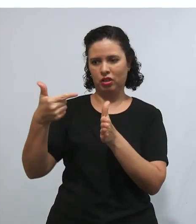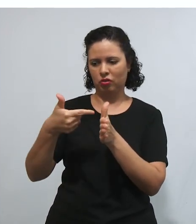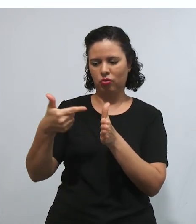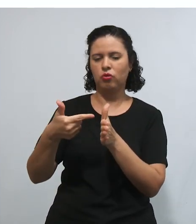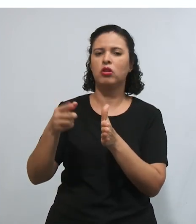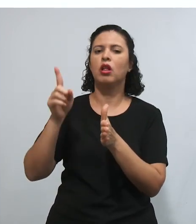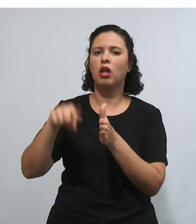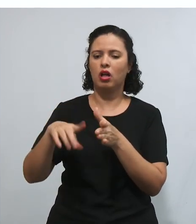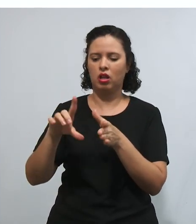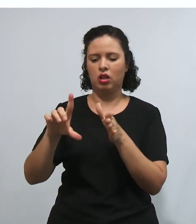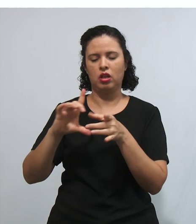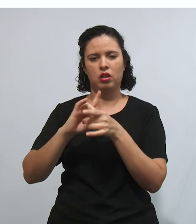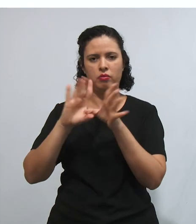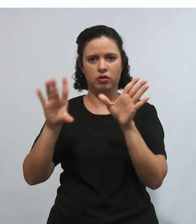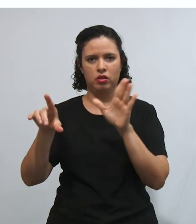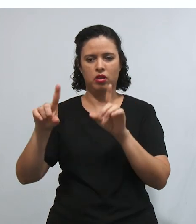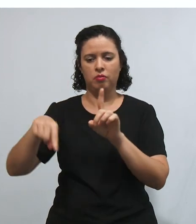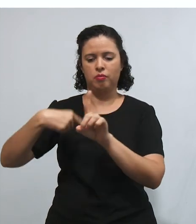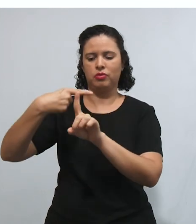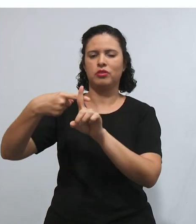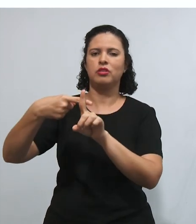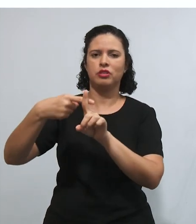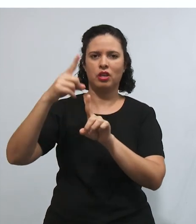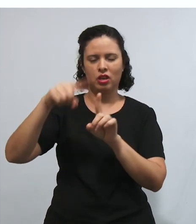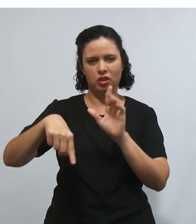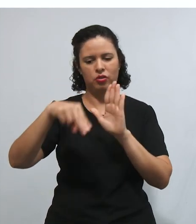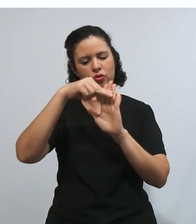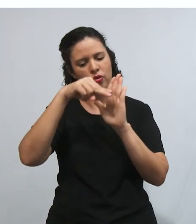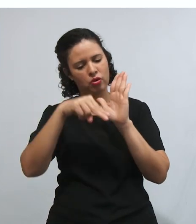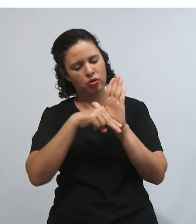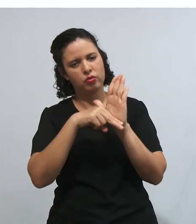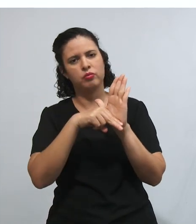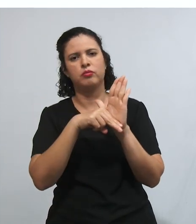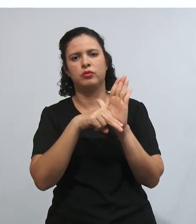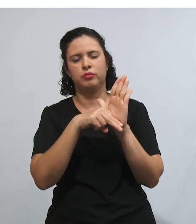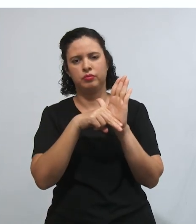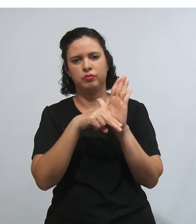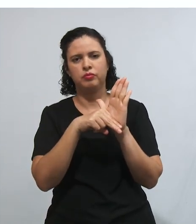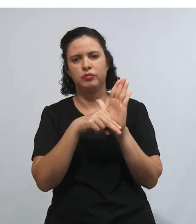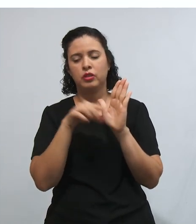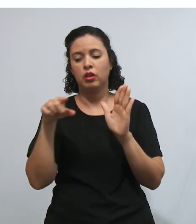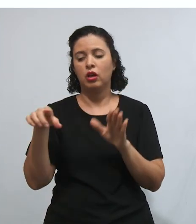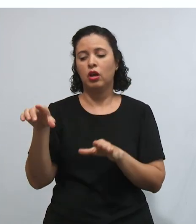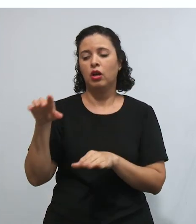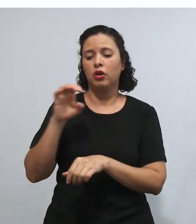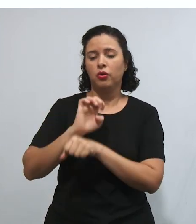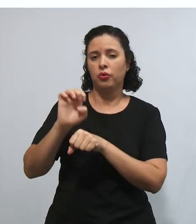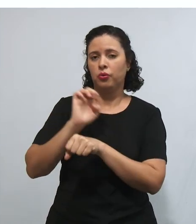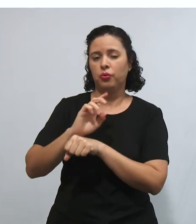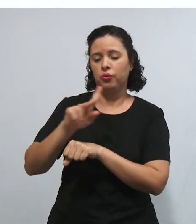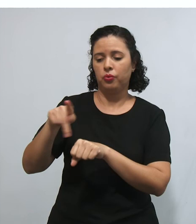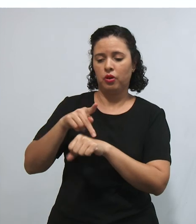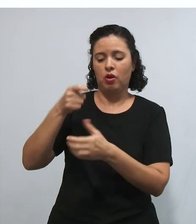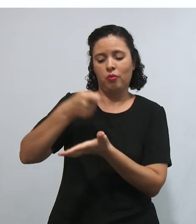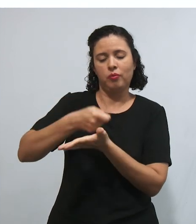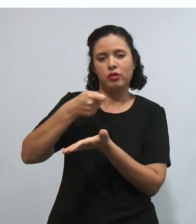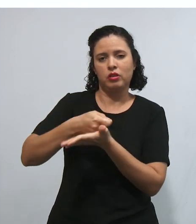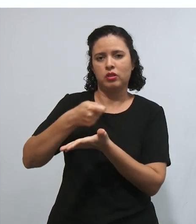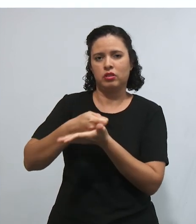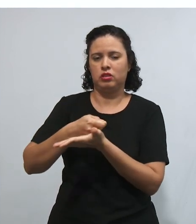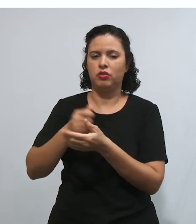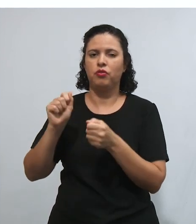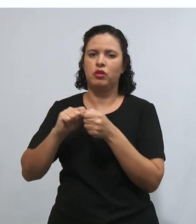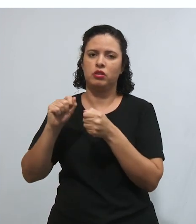positivas, de normas programáticas, tá? Para o Estado, constitui a obrigação de fazer algo em prol dos